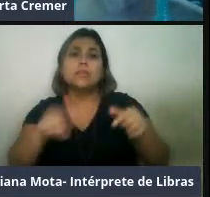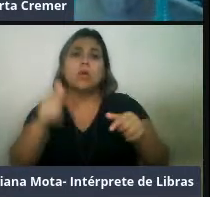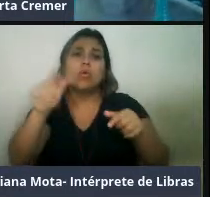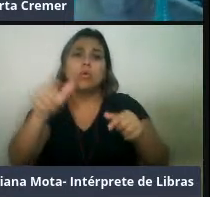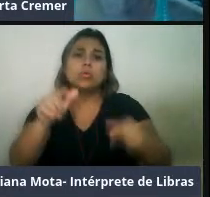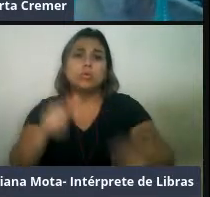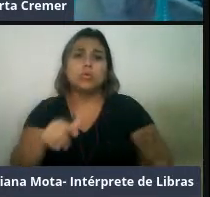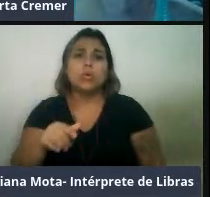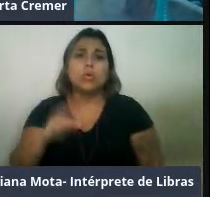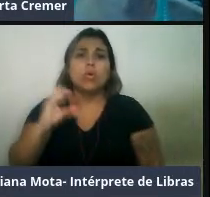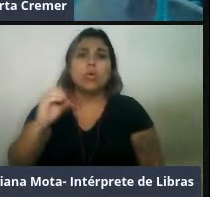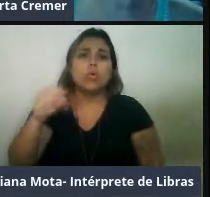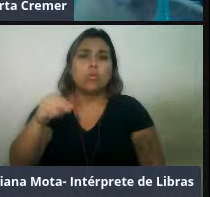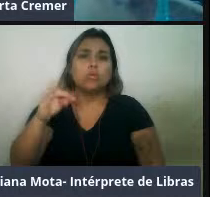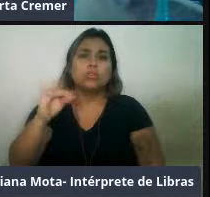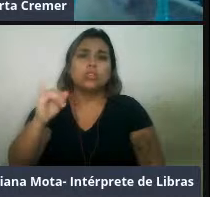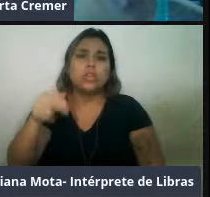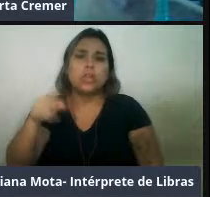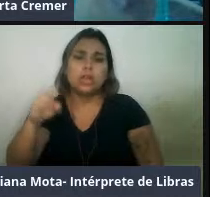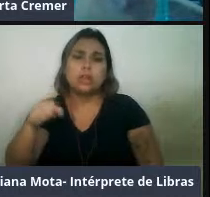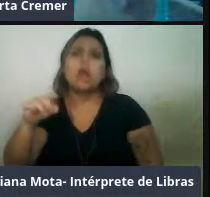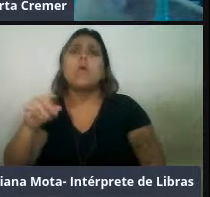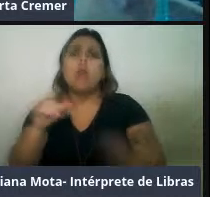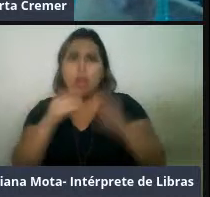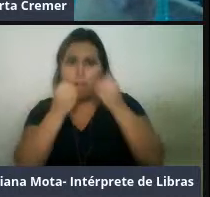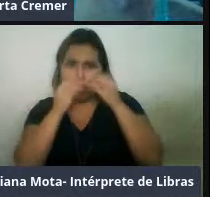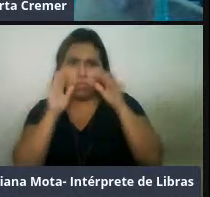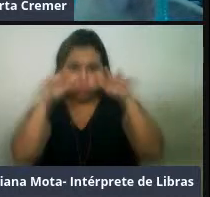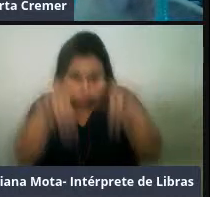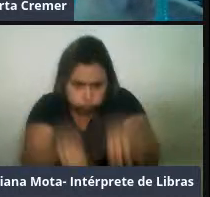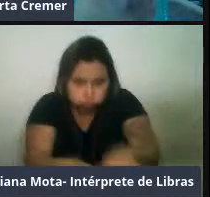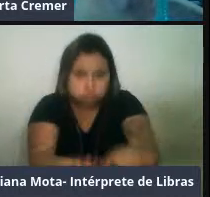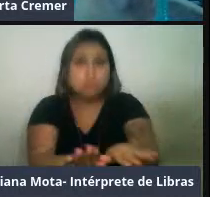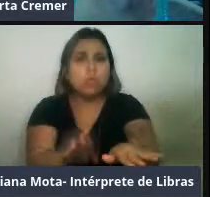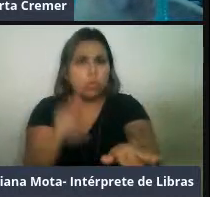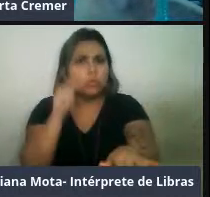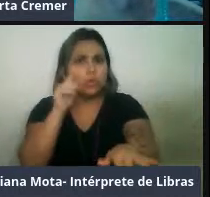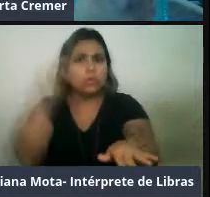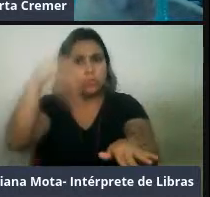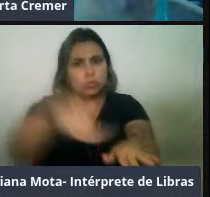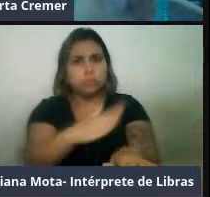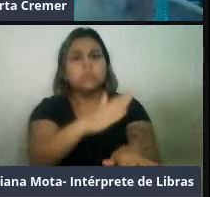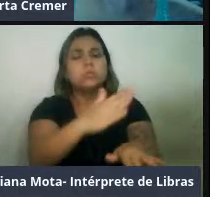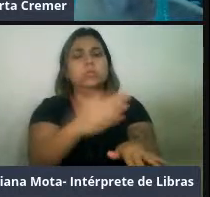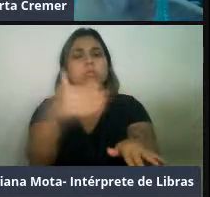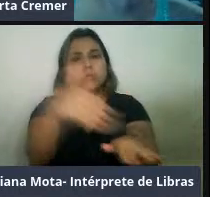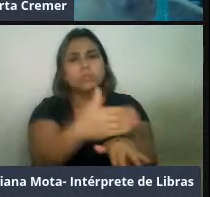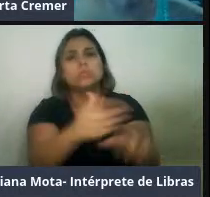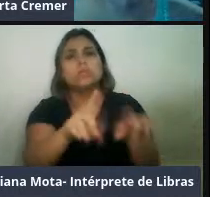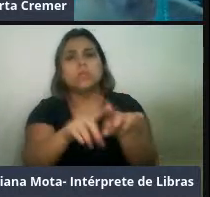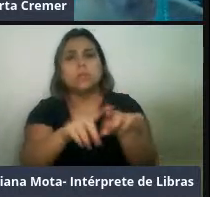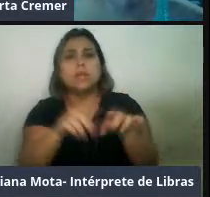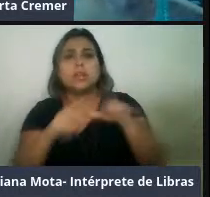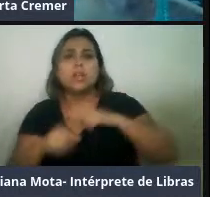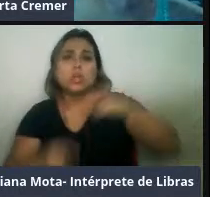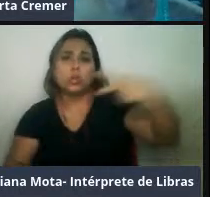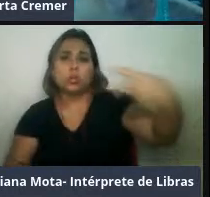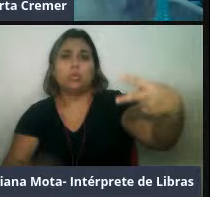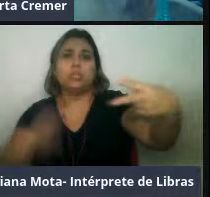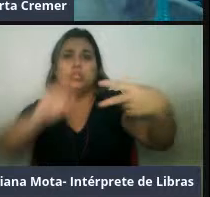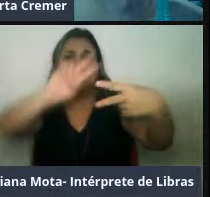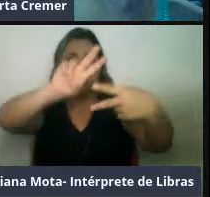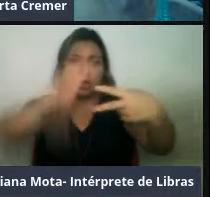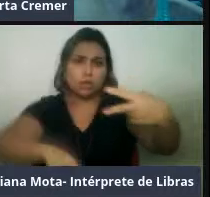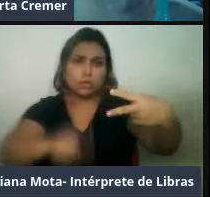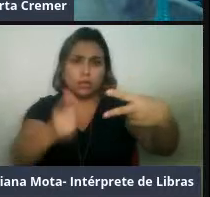também são grandes mergulhadoras, e aí a gente tem duas espécies, né, a macrorrincus, que tem uma distribuição